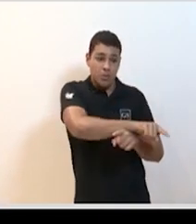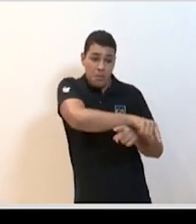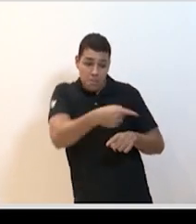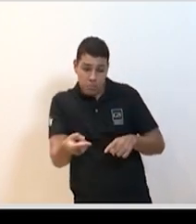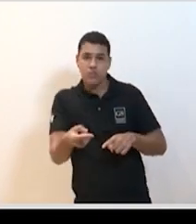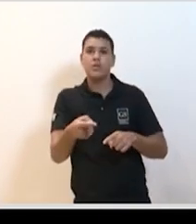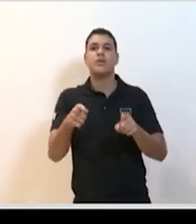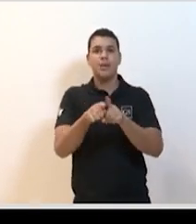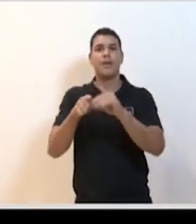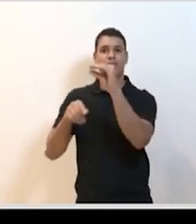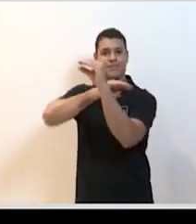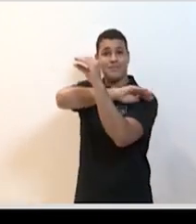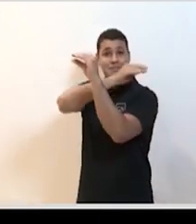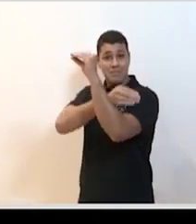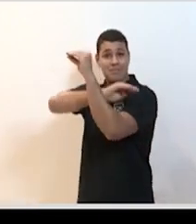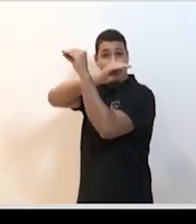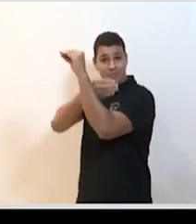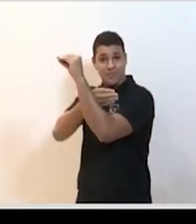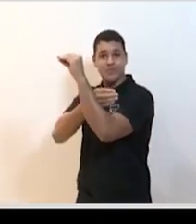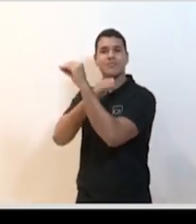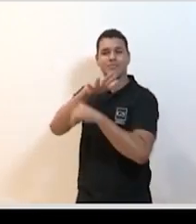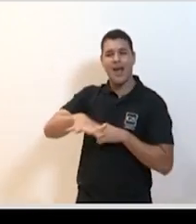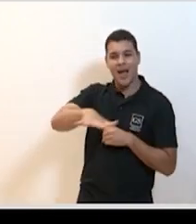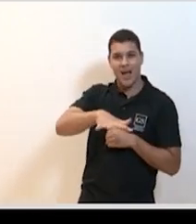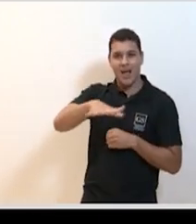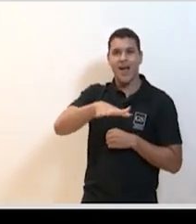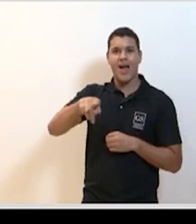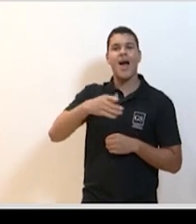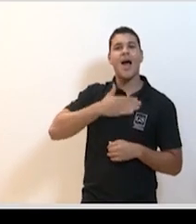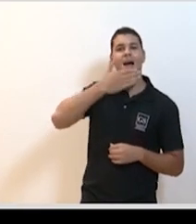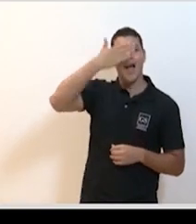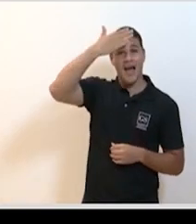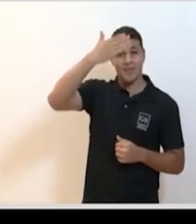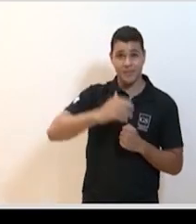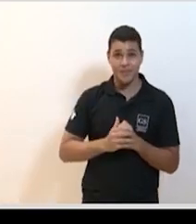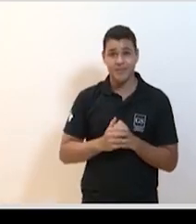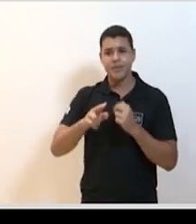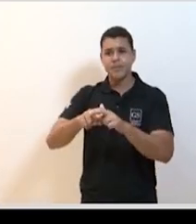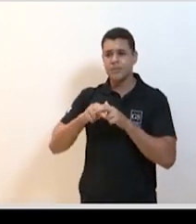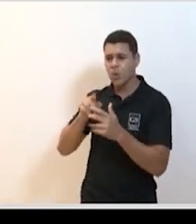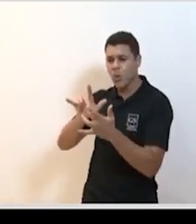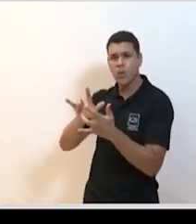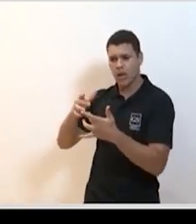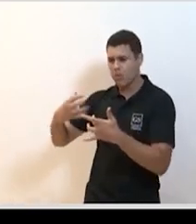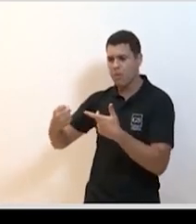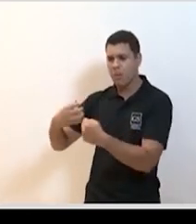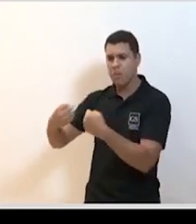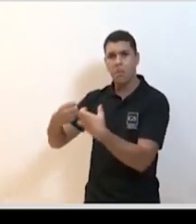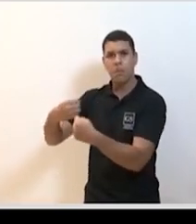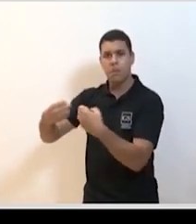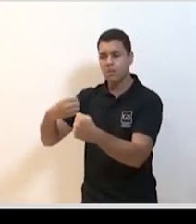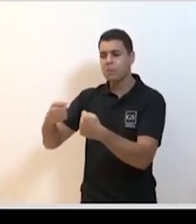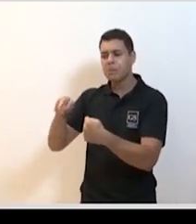camelo na epidemia do MERS, ali na Península Arábica, como um hospedeiro intermediário. O contato com esses bichos parecia ter